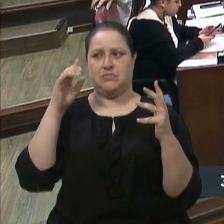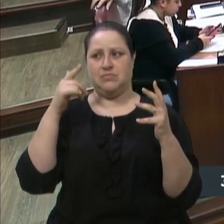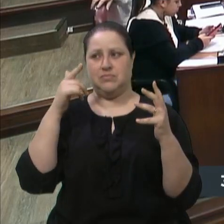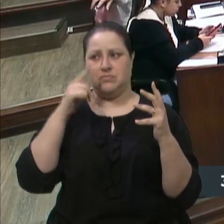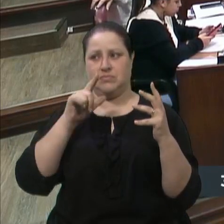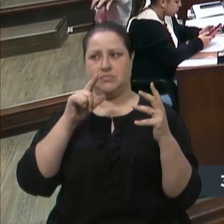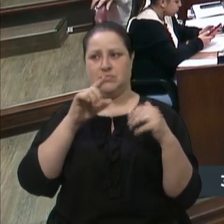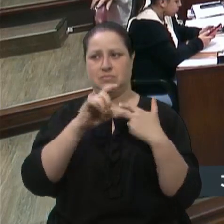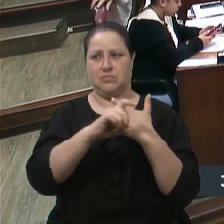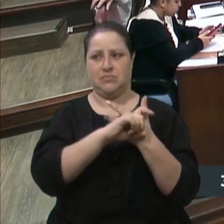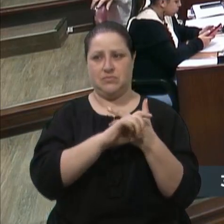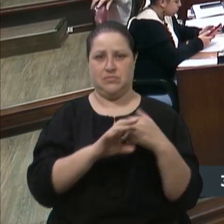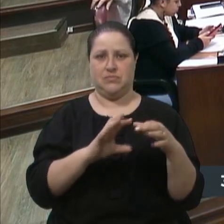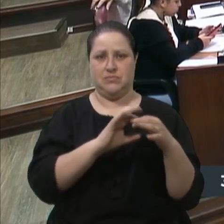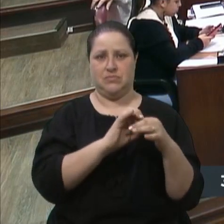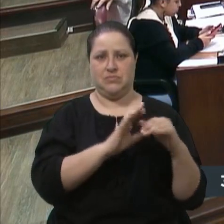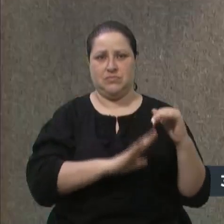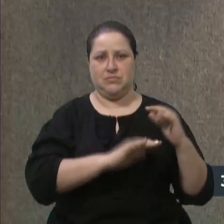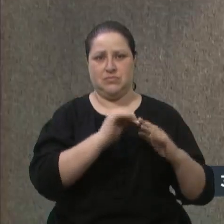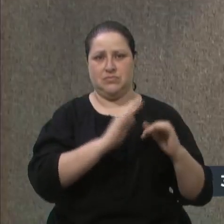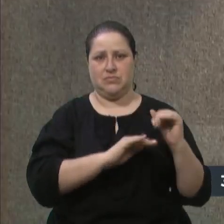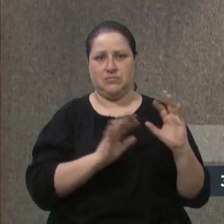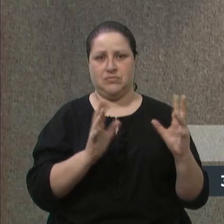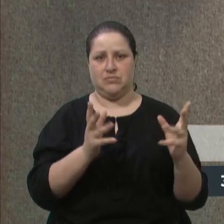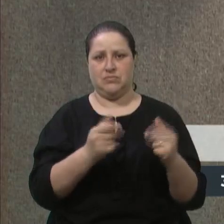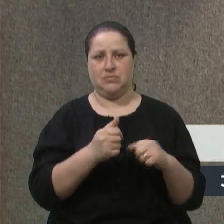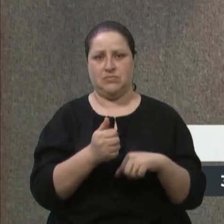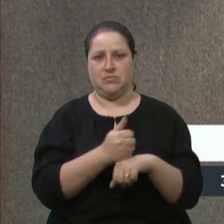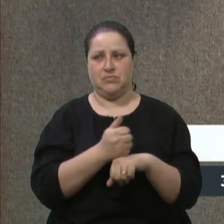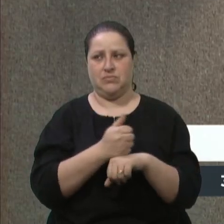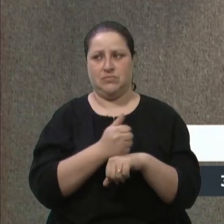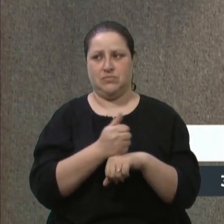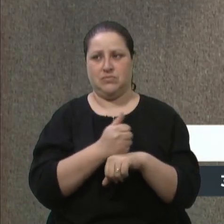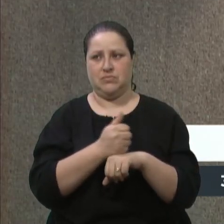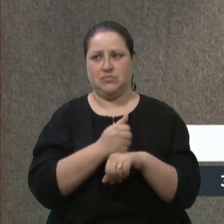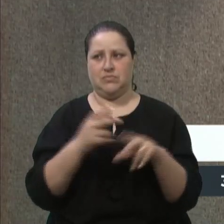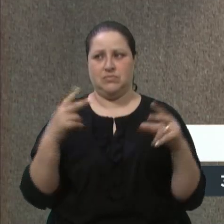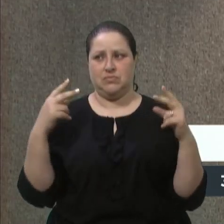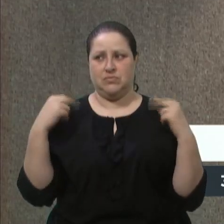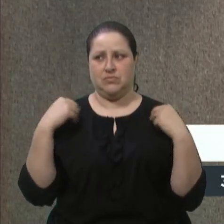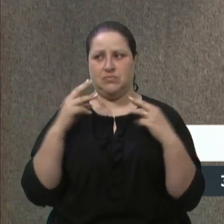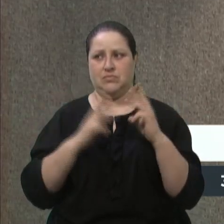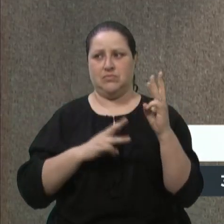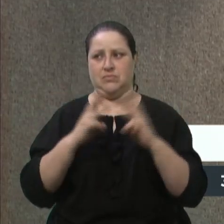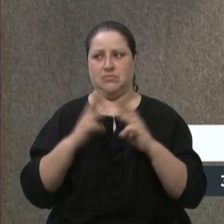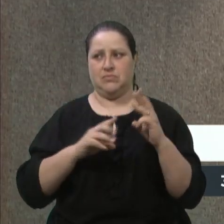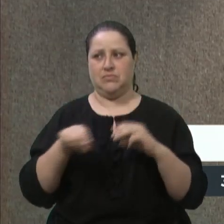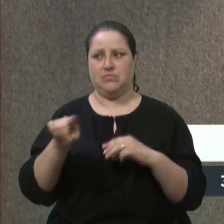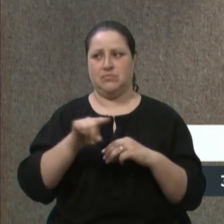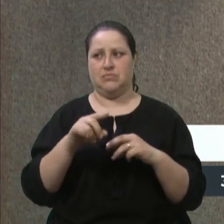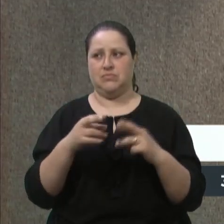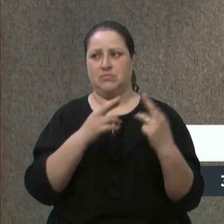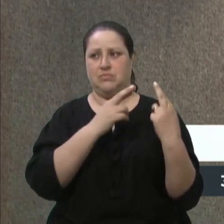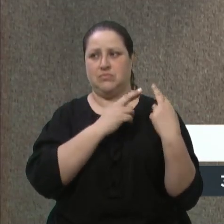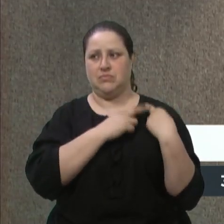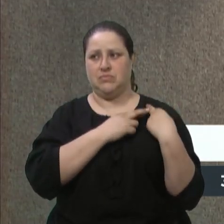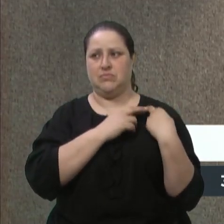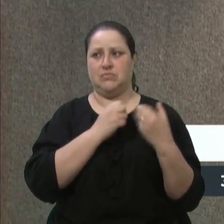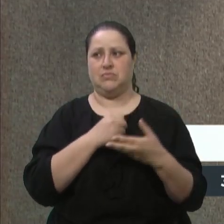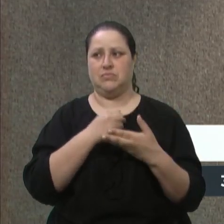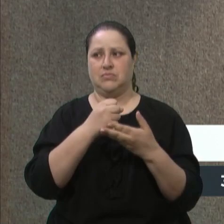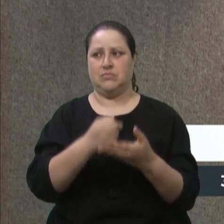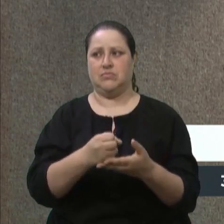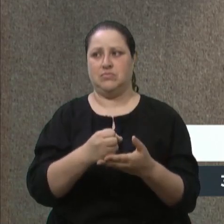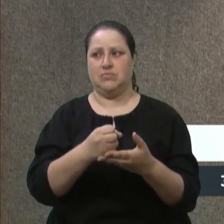a todo o grupo de vanzeiros que estão aqui presentes também, porque vocês são responsáveis pelo transporte de crianças e pessoas na cidade.